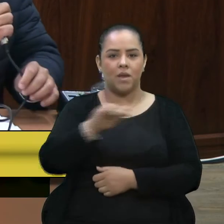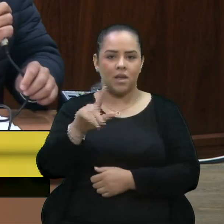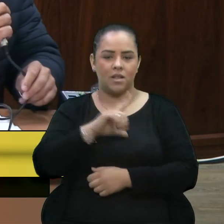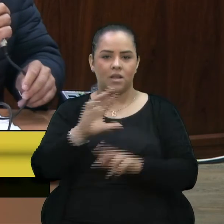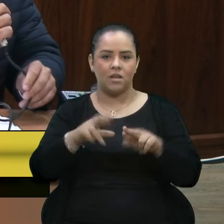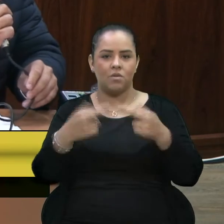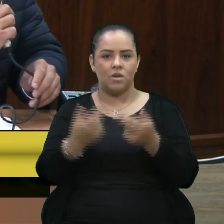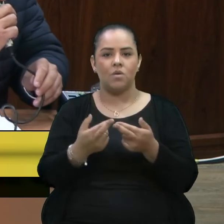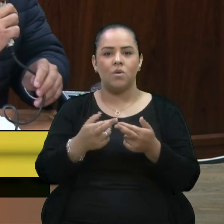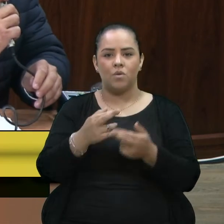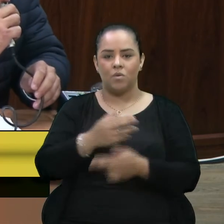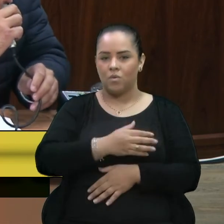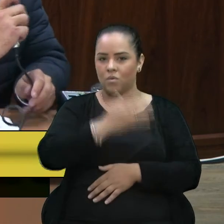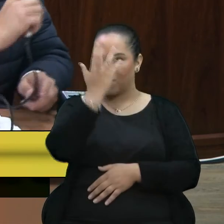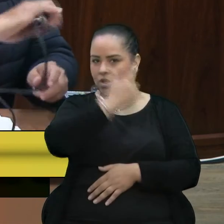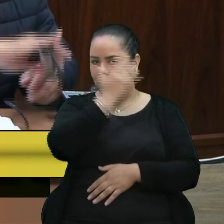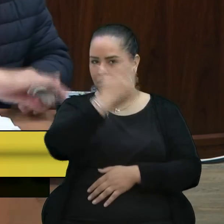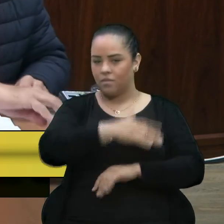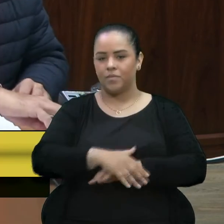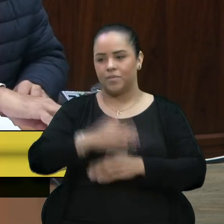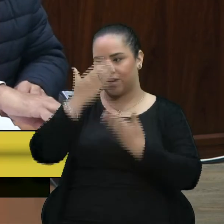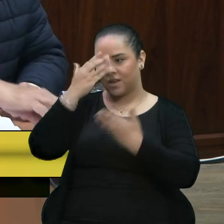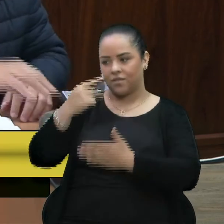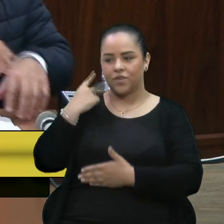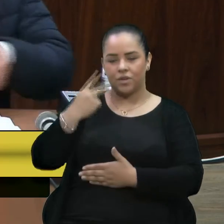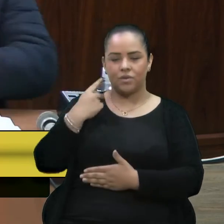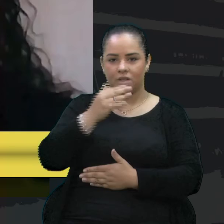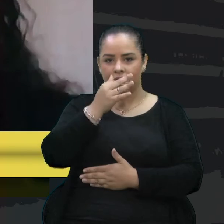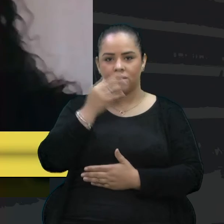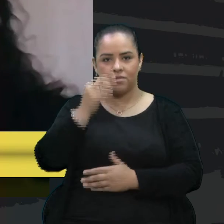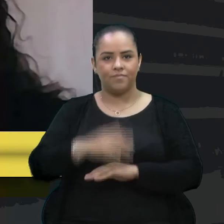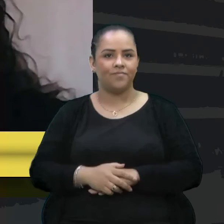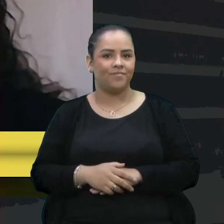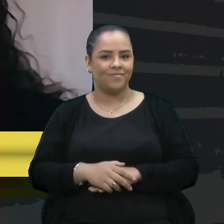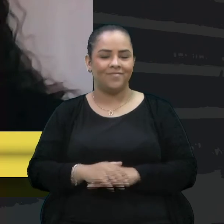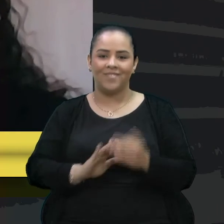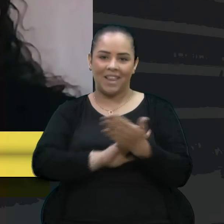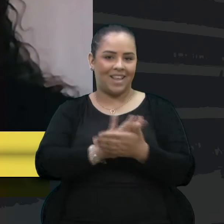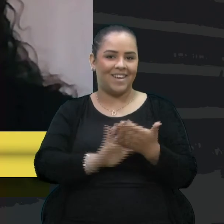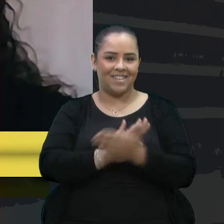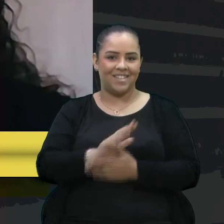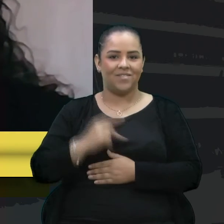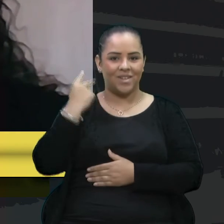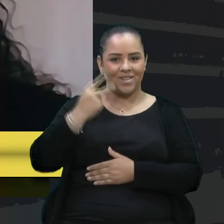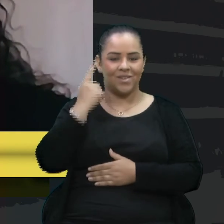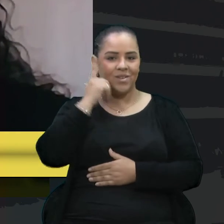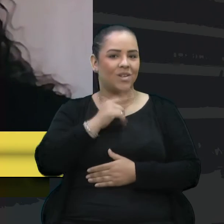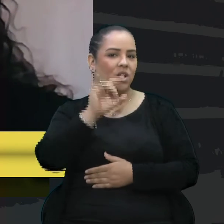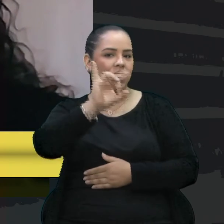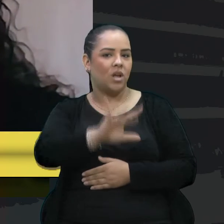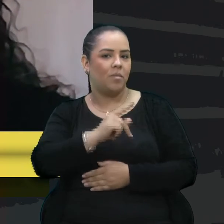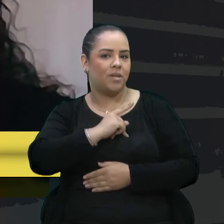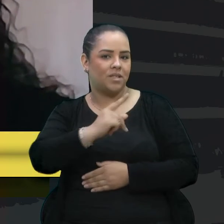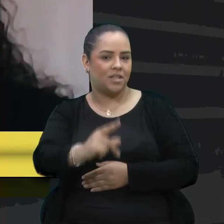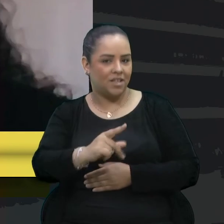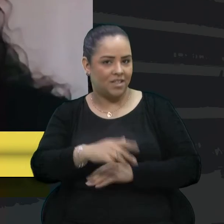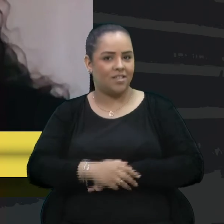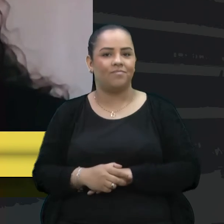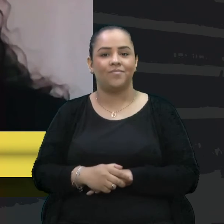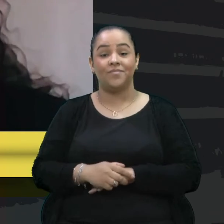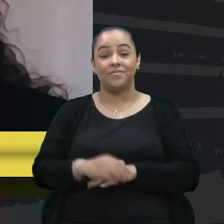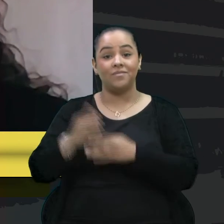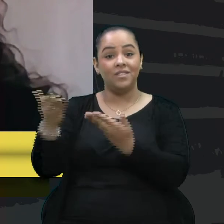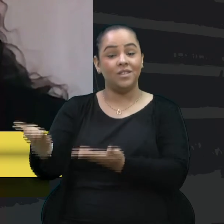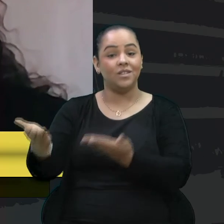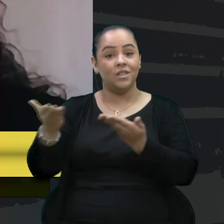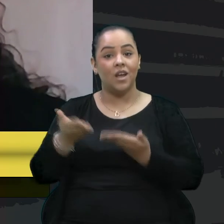prefeito Adiló. Obrigado, vereadora Tati. De nada, vereador Lucas. Era isso, senhor presidente. Fica, então, o convite